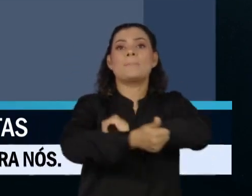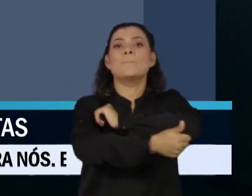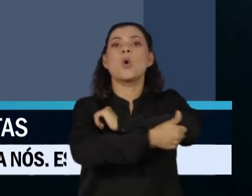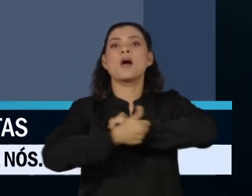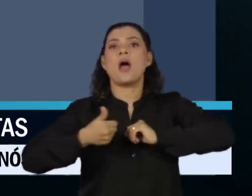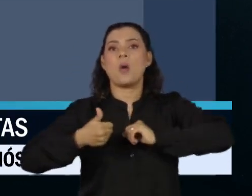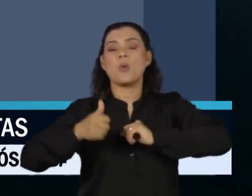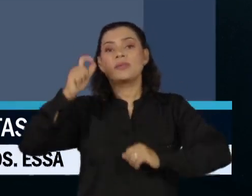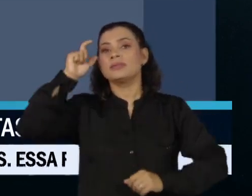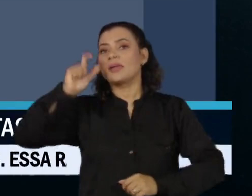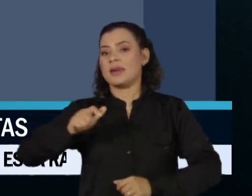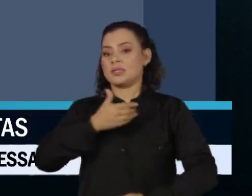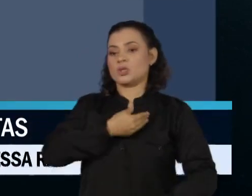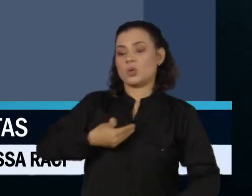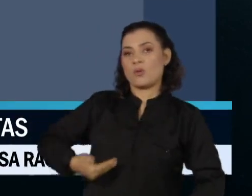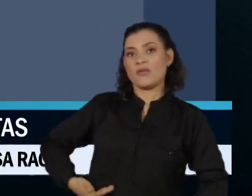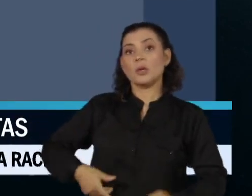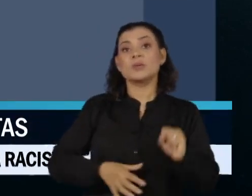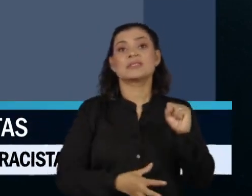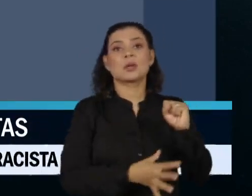interesse público e da segurança jurídica.